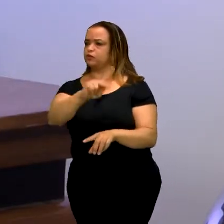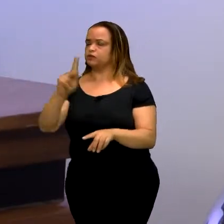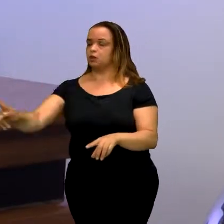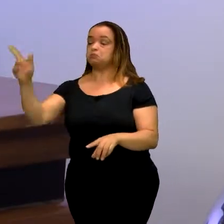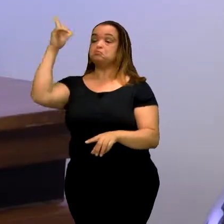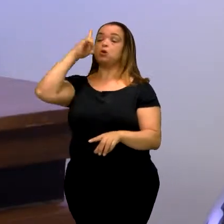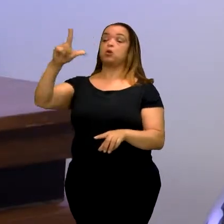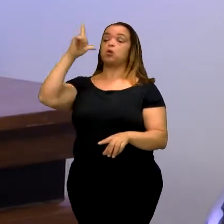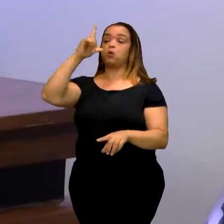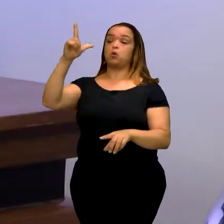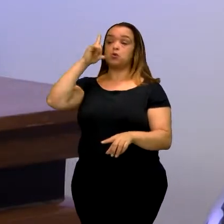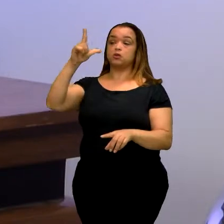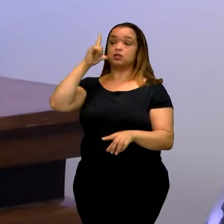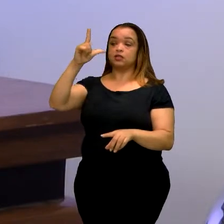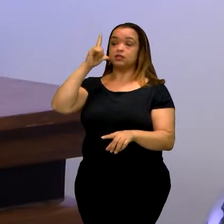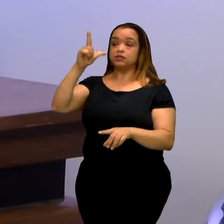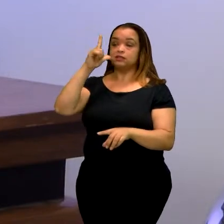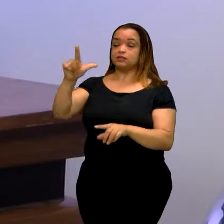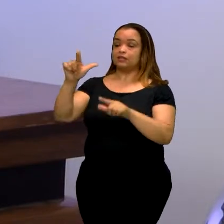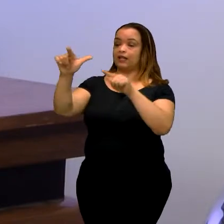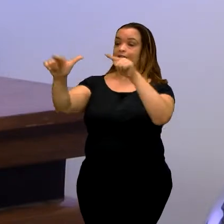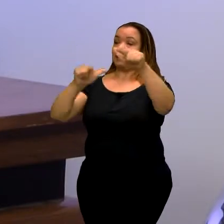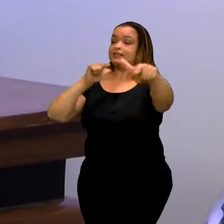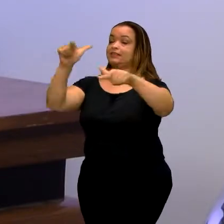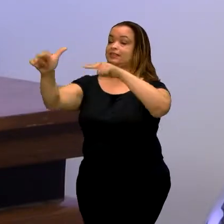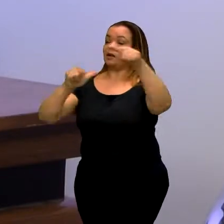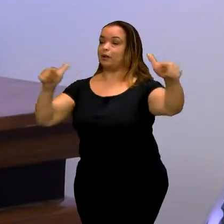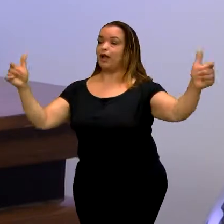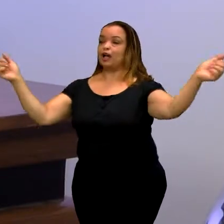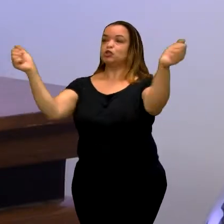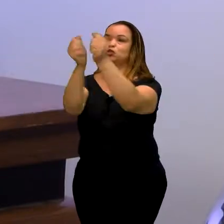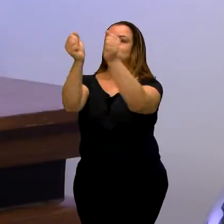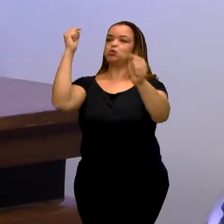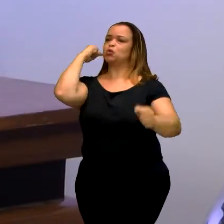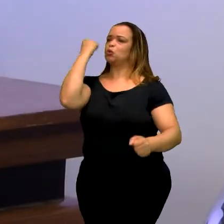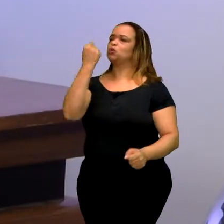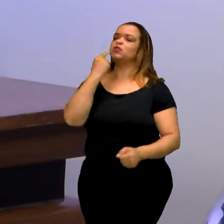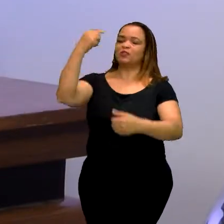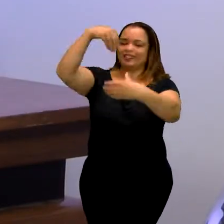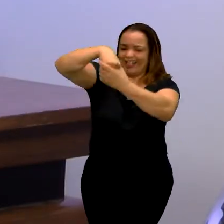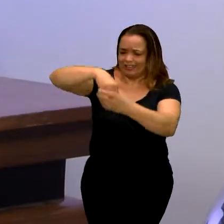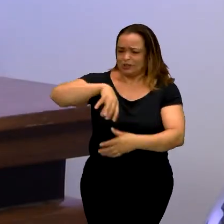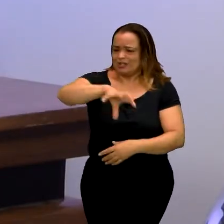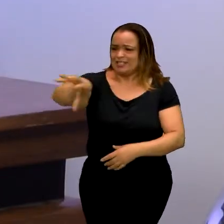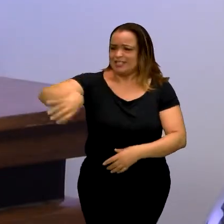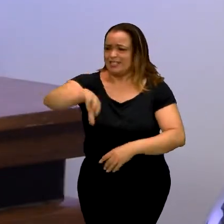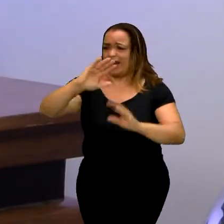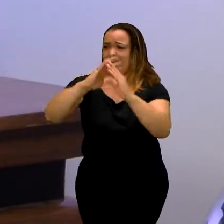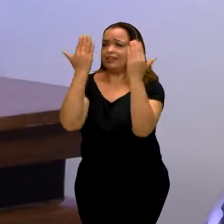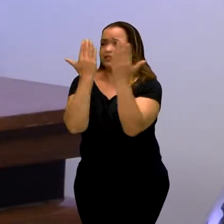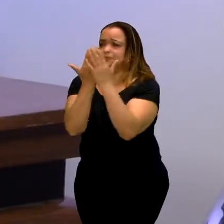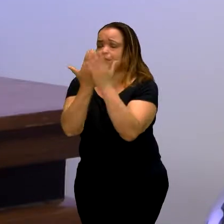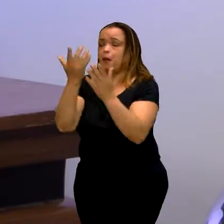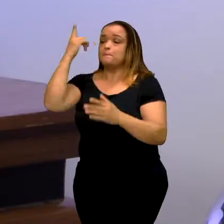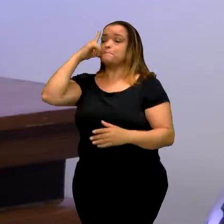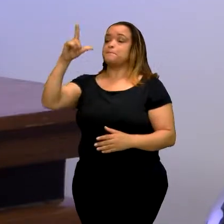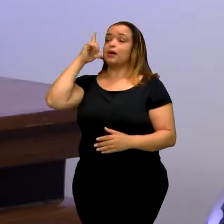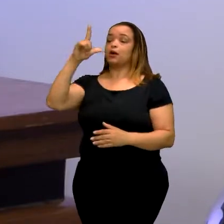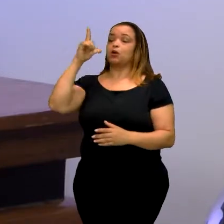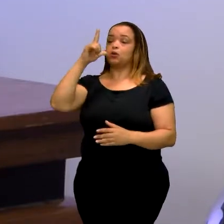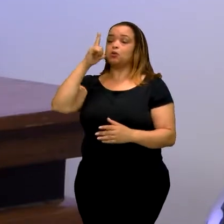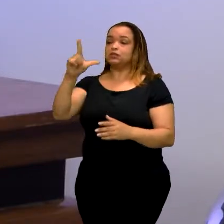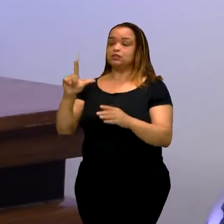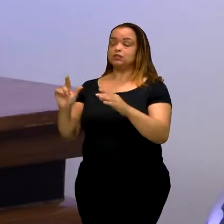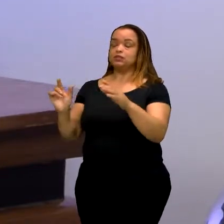possamos trabalhar com a pessoa surda dentro de sala de aula. Para estar contribuindo com a